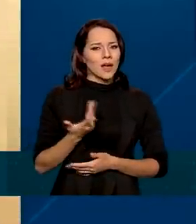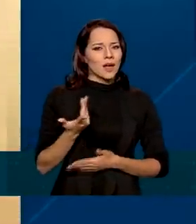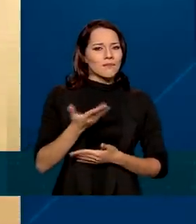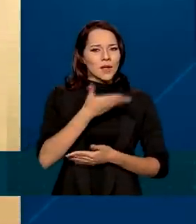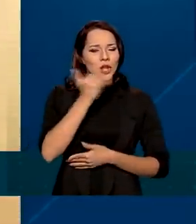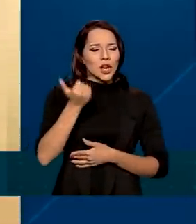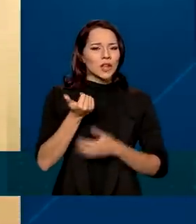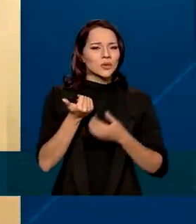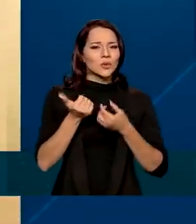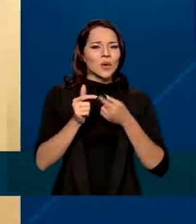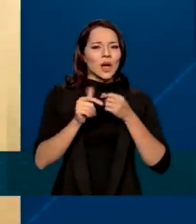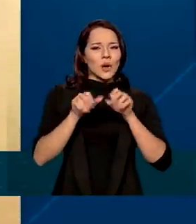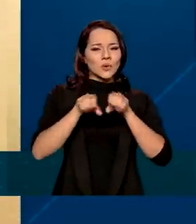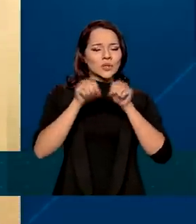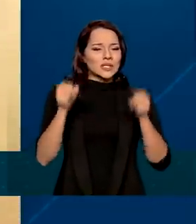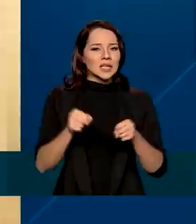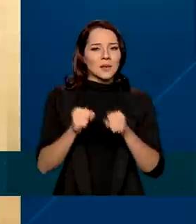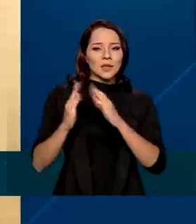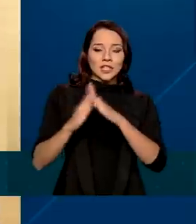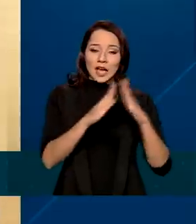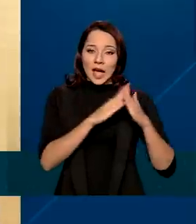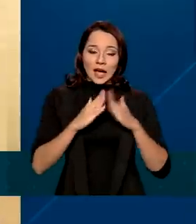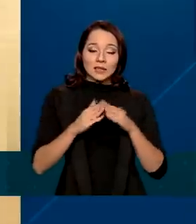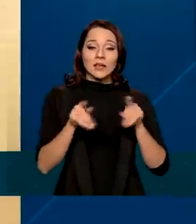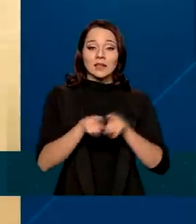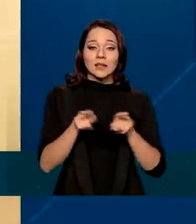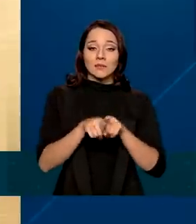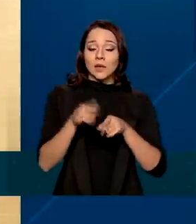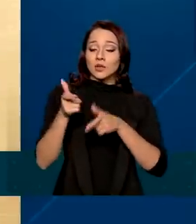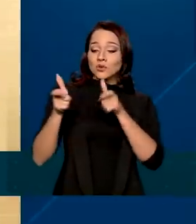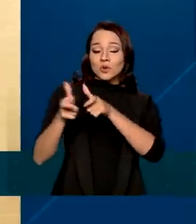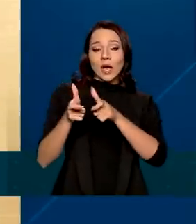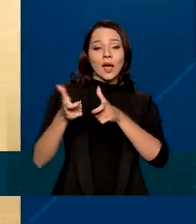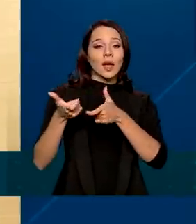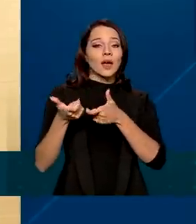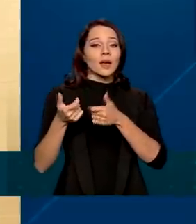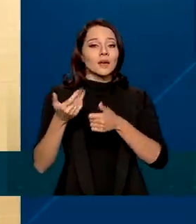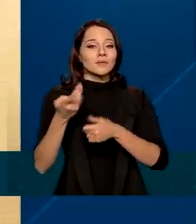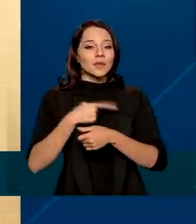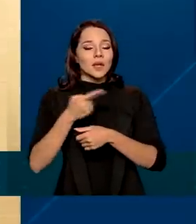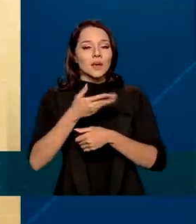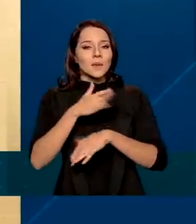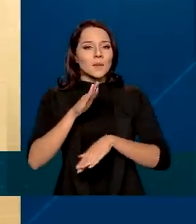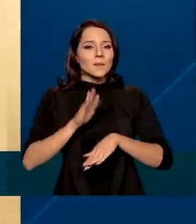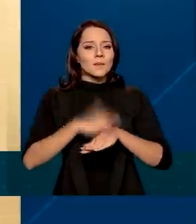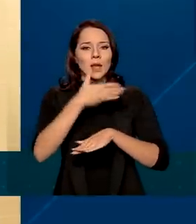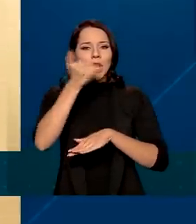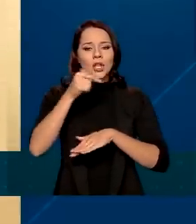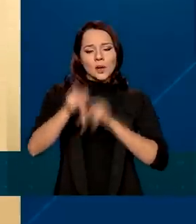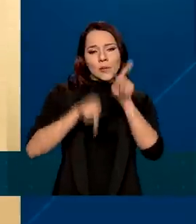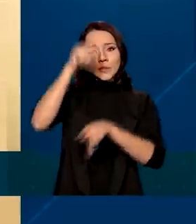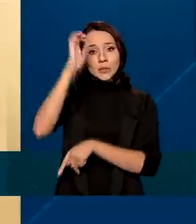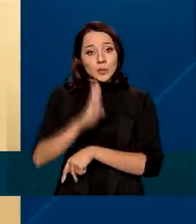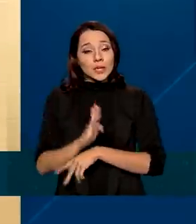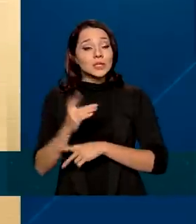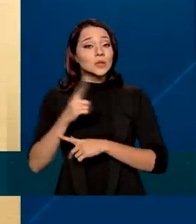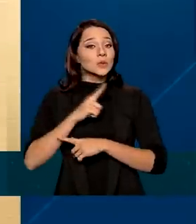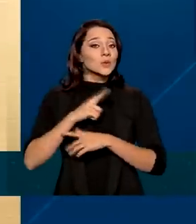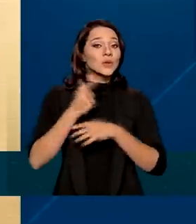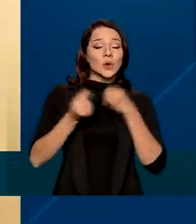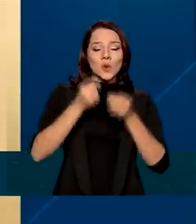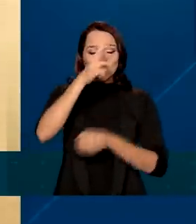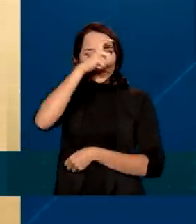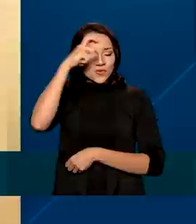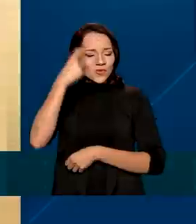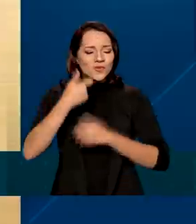solo nas cidades, e também de melhoria habitacional, qualificando a unidade daqueles brasileiros com o suor do seu